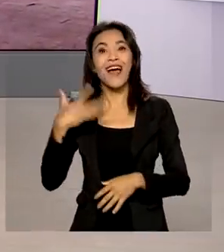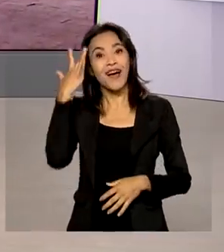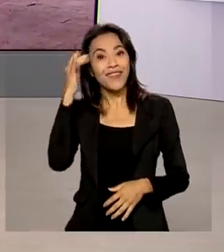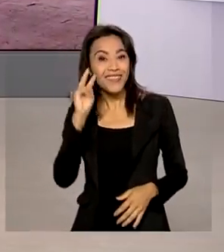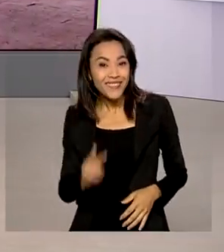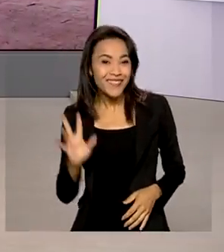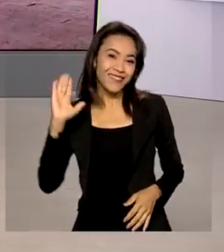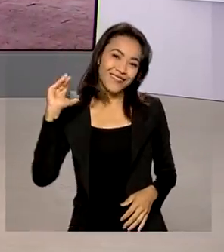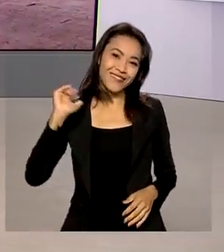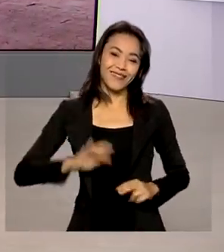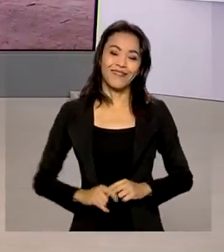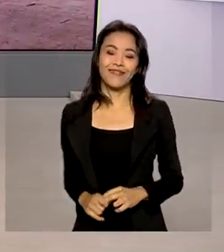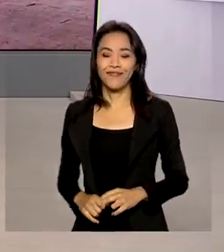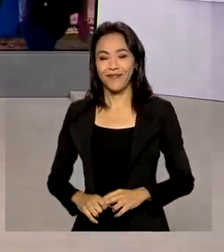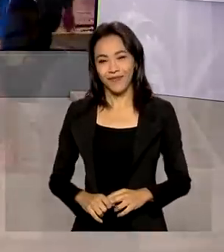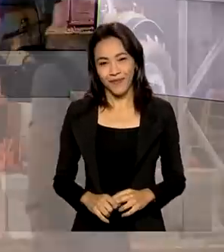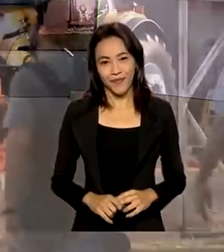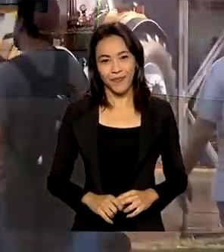amanhã. Até lá.